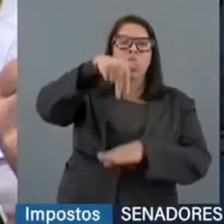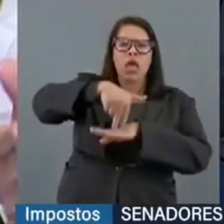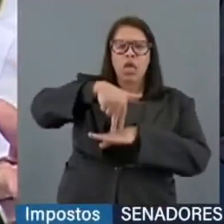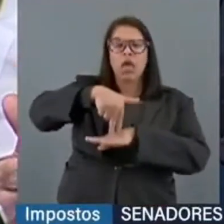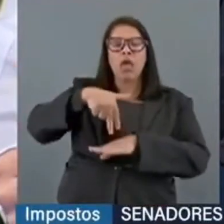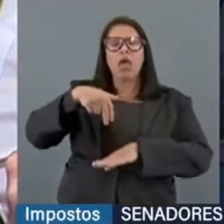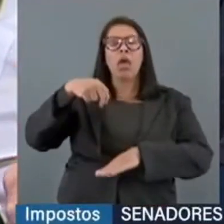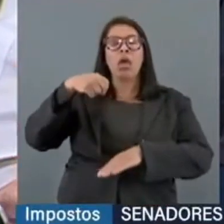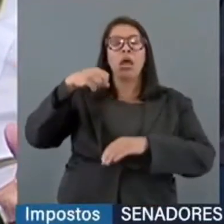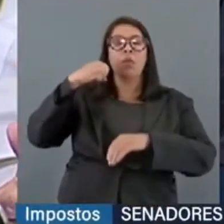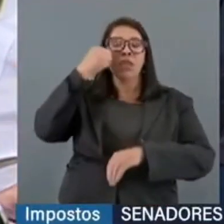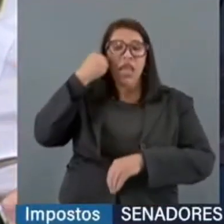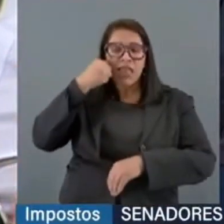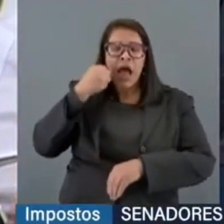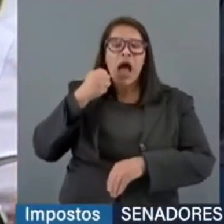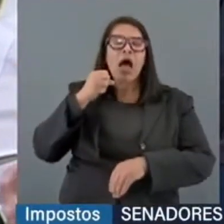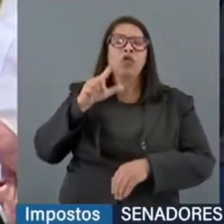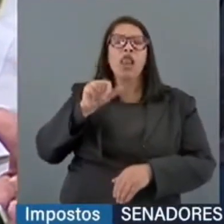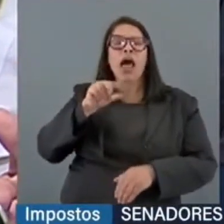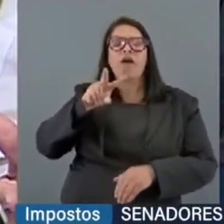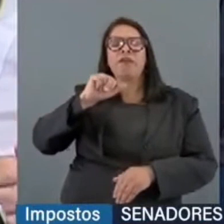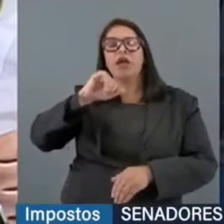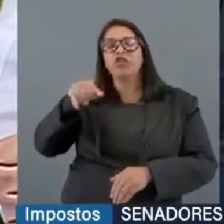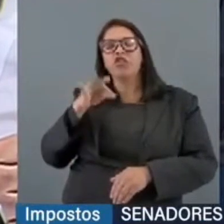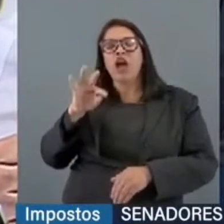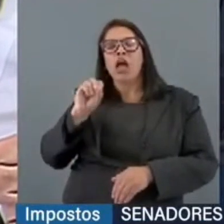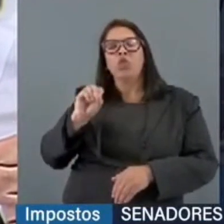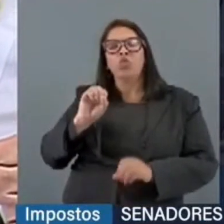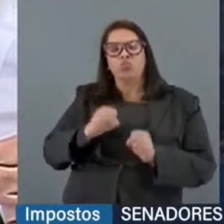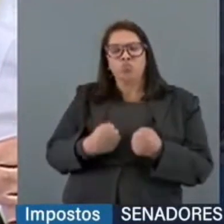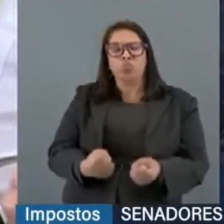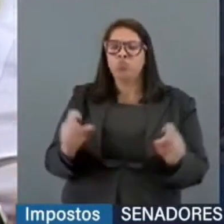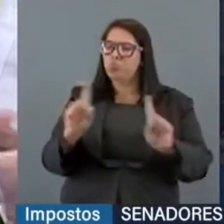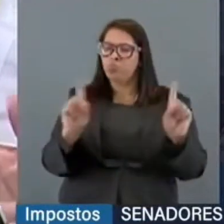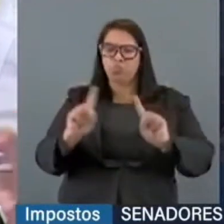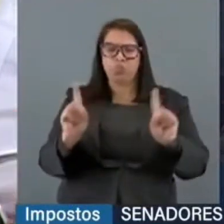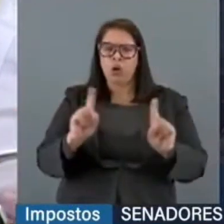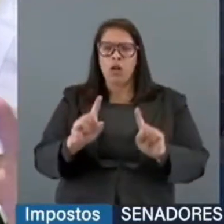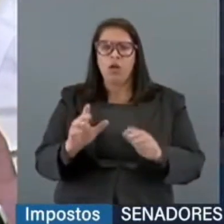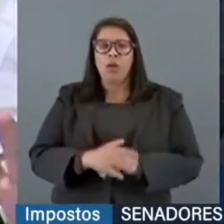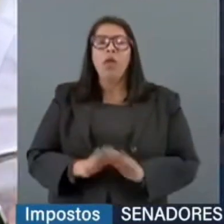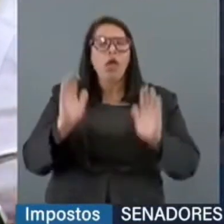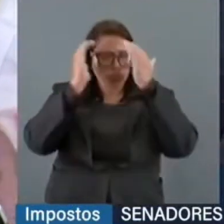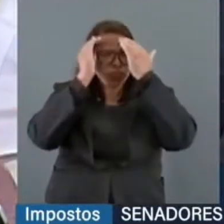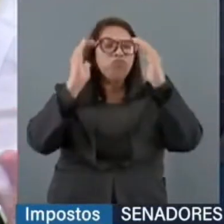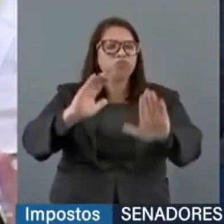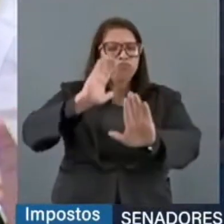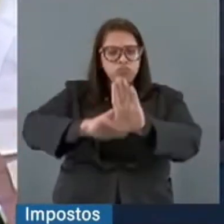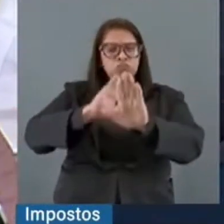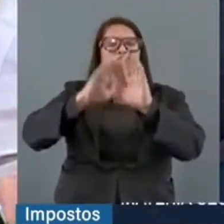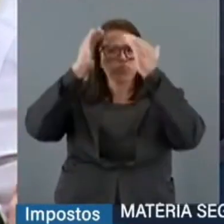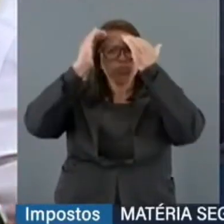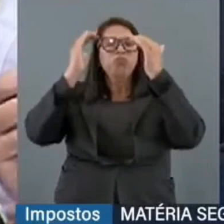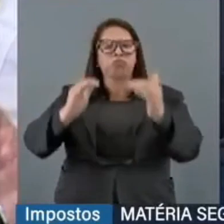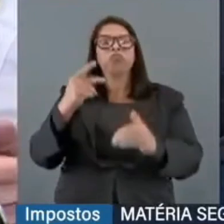também não estou lhe fazendo essas questões para questionar esse seu entendimento, que eu respeito, divirjo,